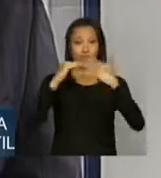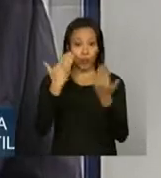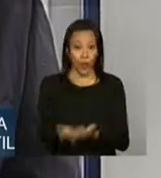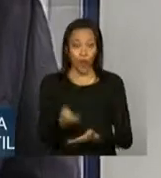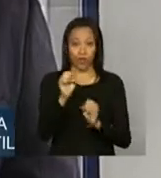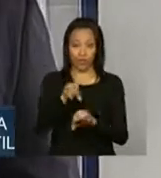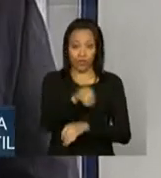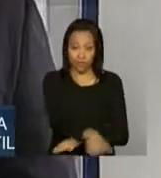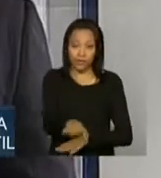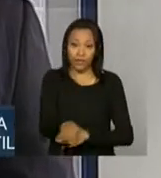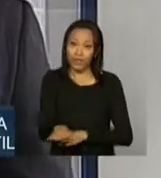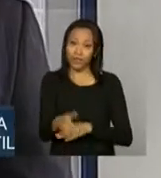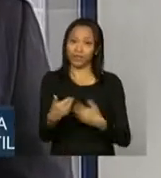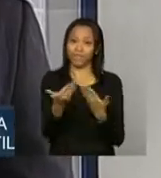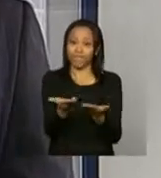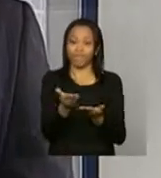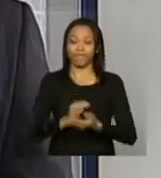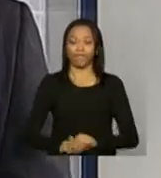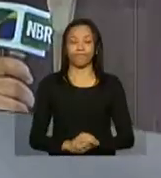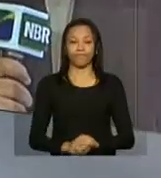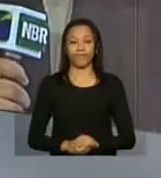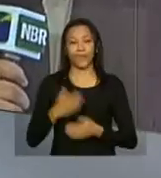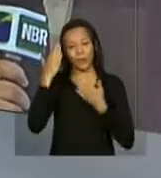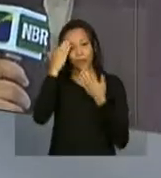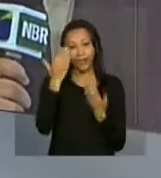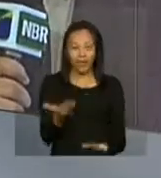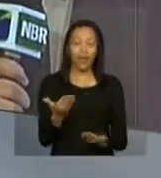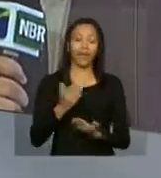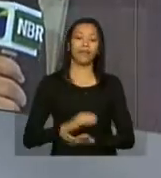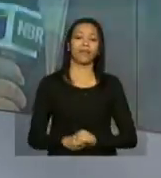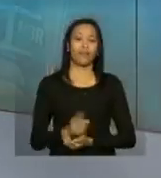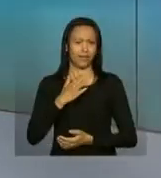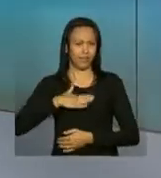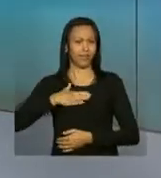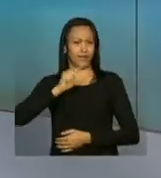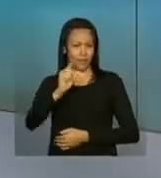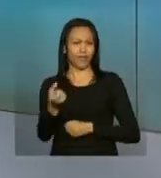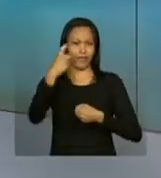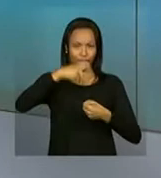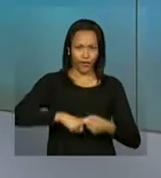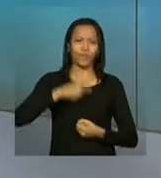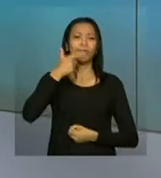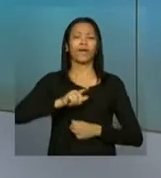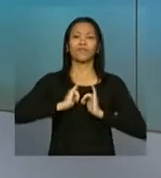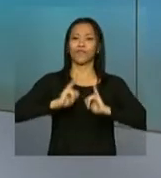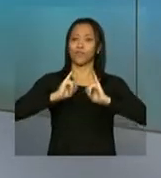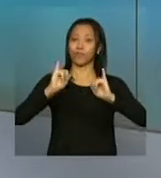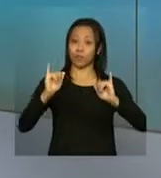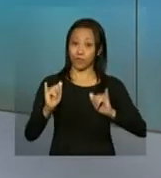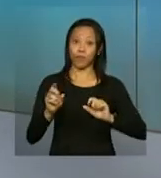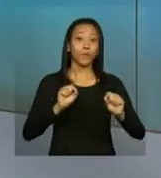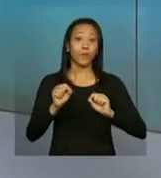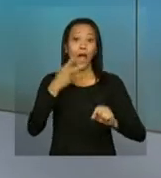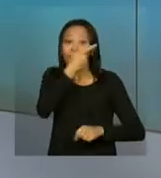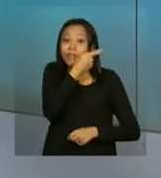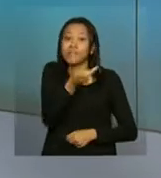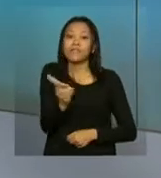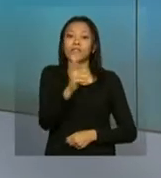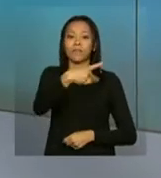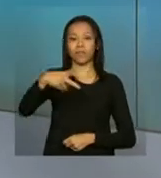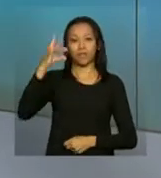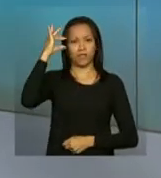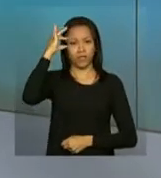educação infantil. Malu? Obrigada, João Pedro. E daqui a pouco a gente volta com outras informações sobre a visita da